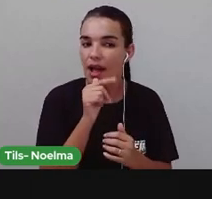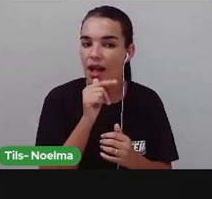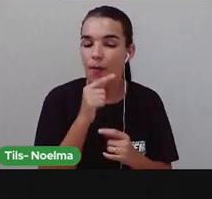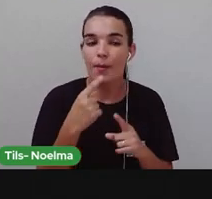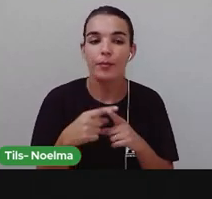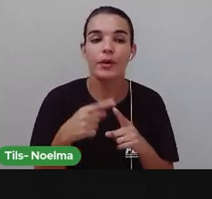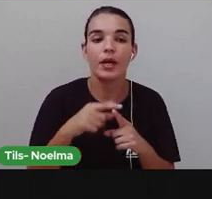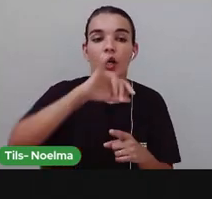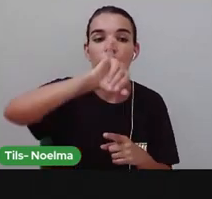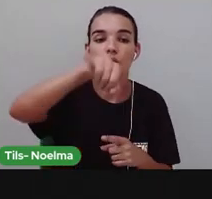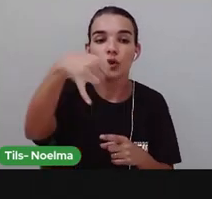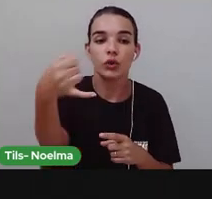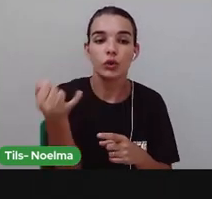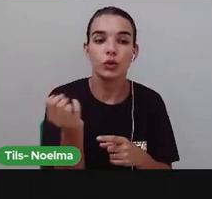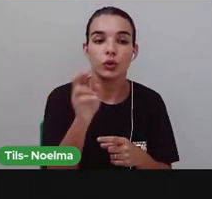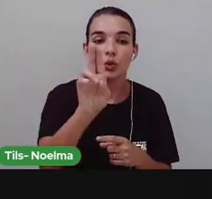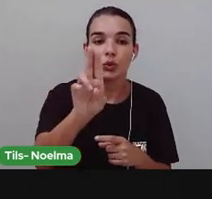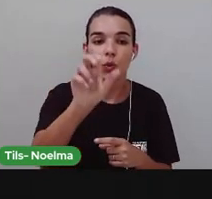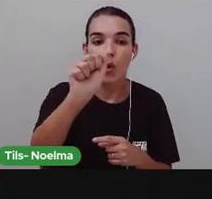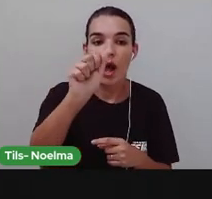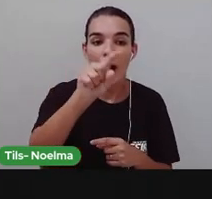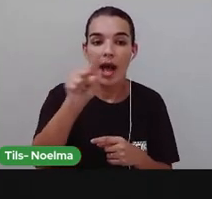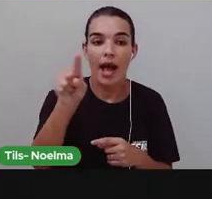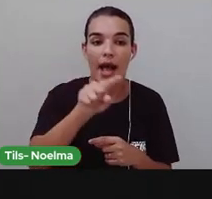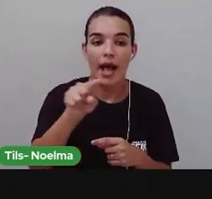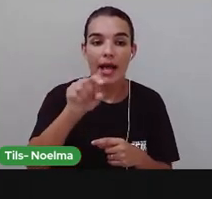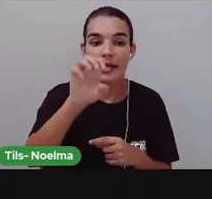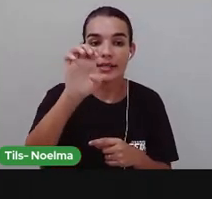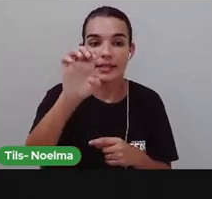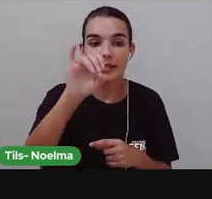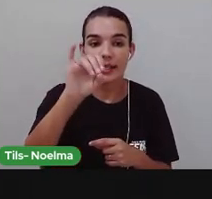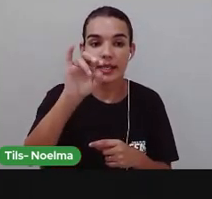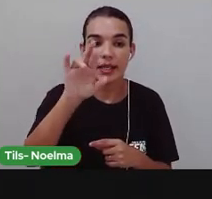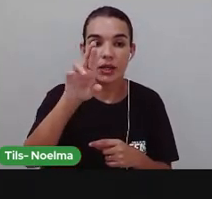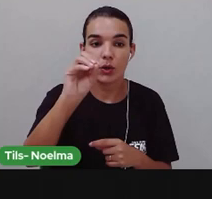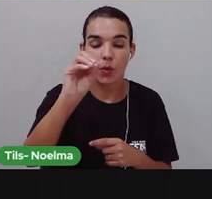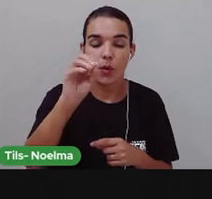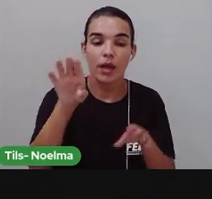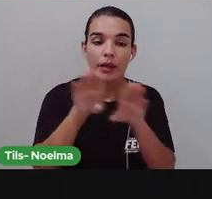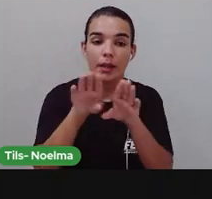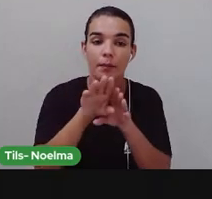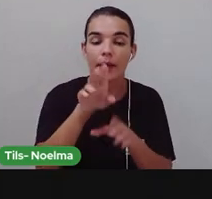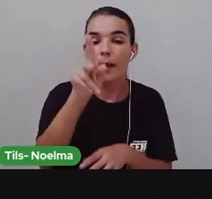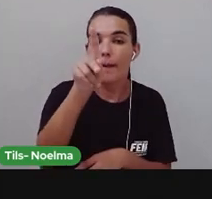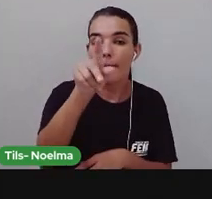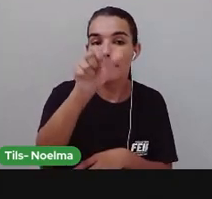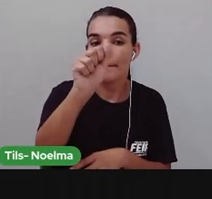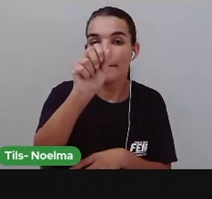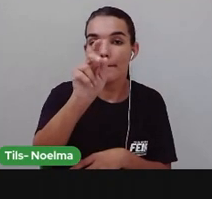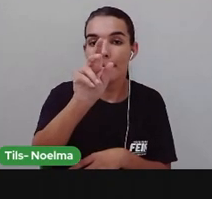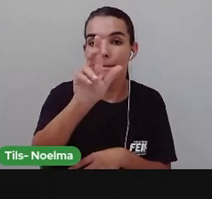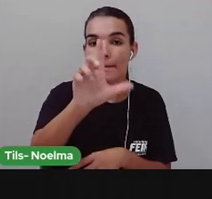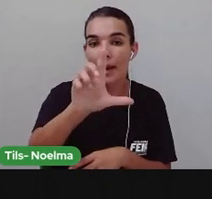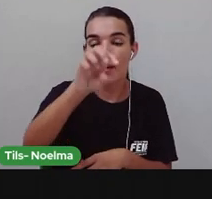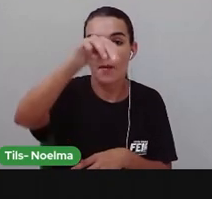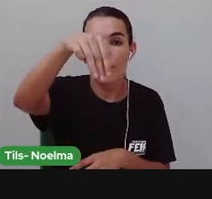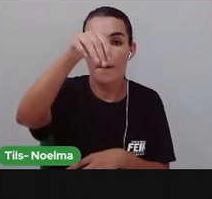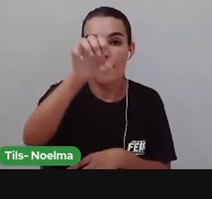Que são plantas que Em que suas raízes Elas conseguem encontrar água No subsolo